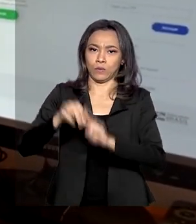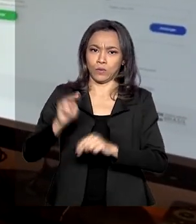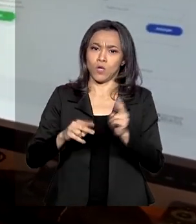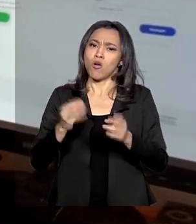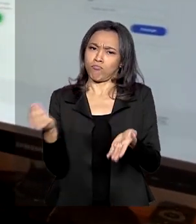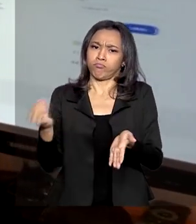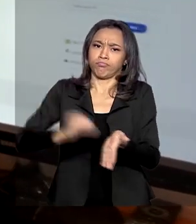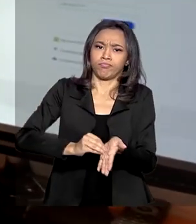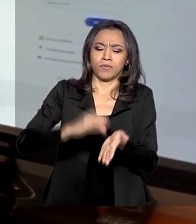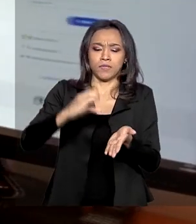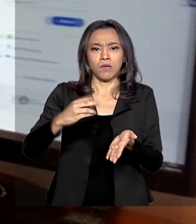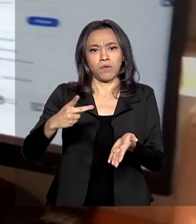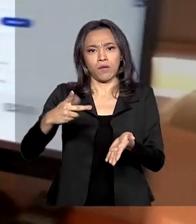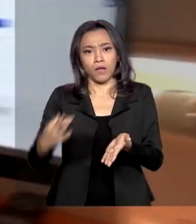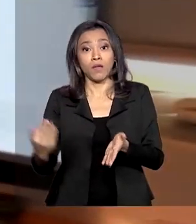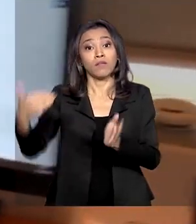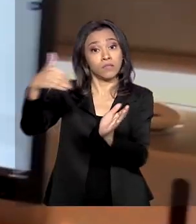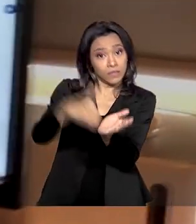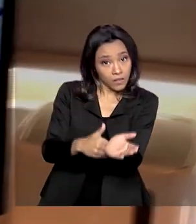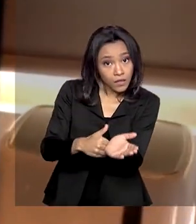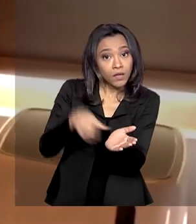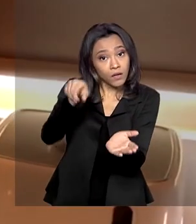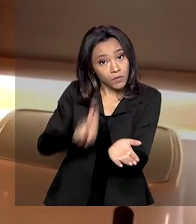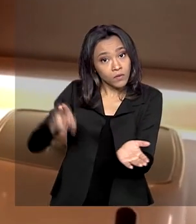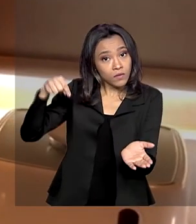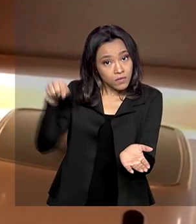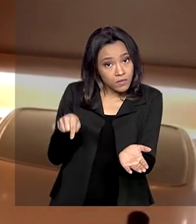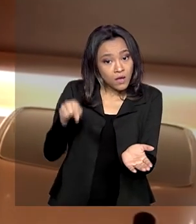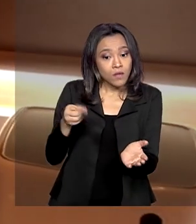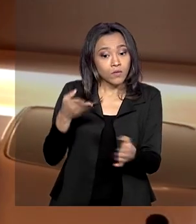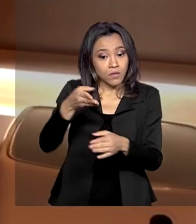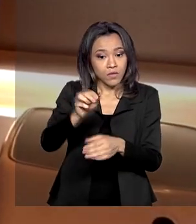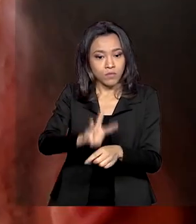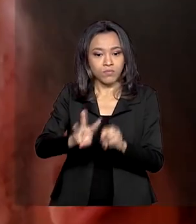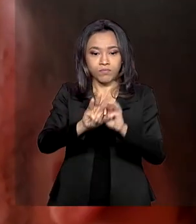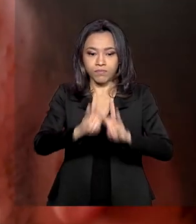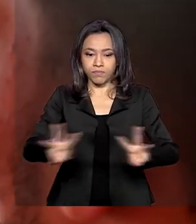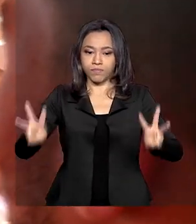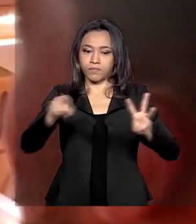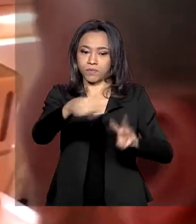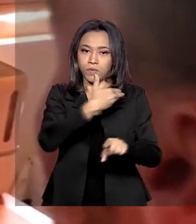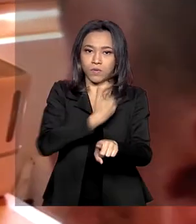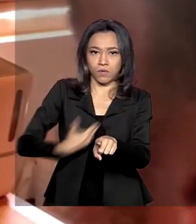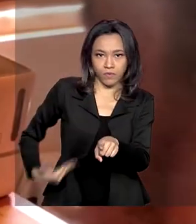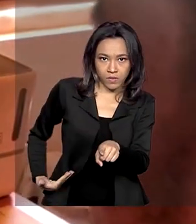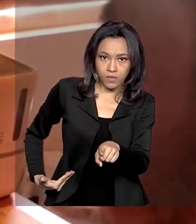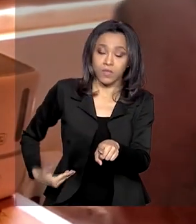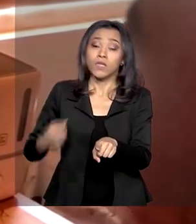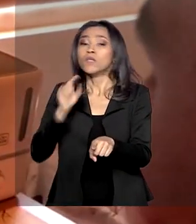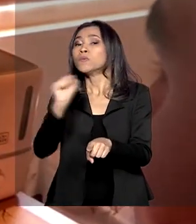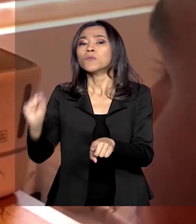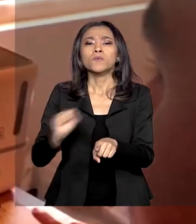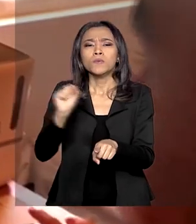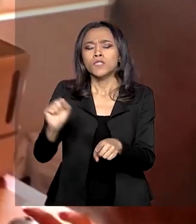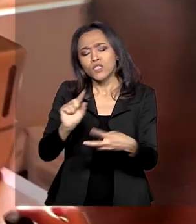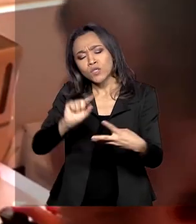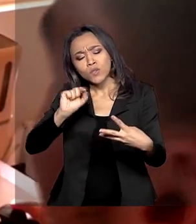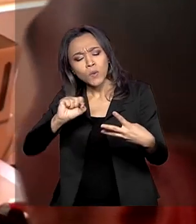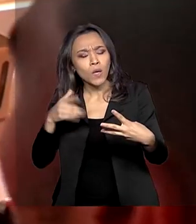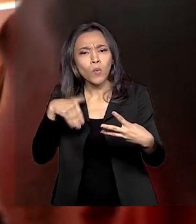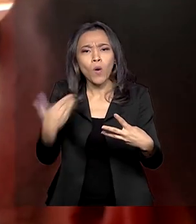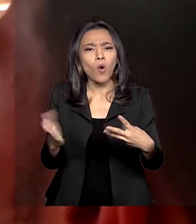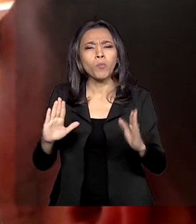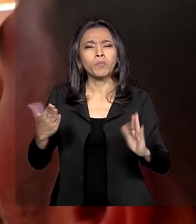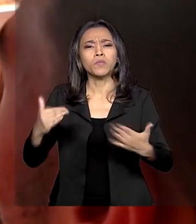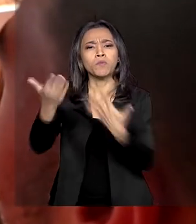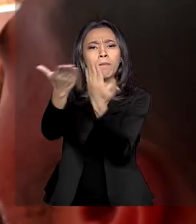CPF e senha utilizados no cadastro do Portal Único do Governo Federal e indicar um dos possíveis